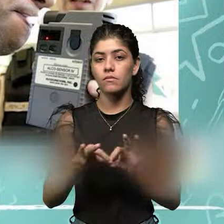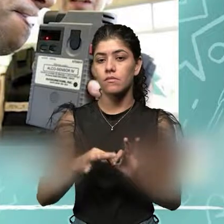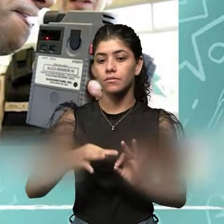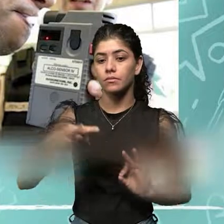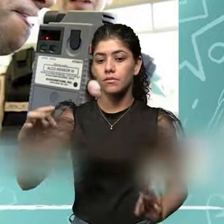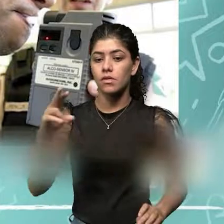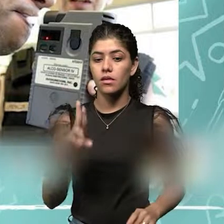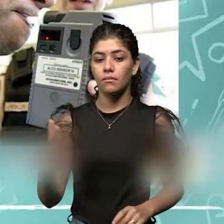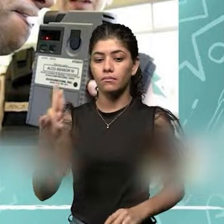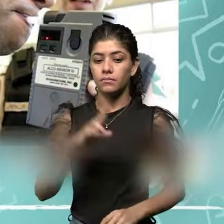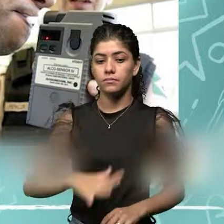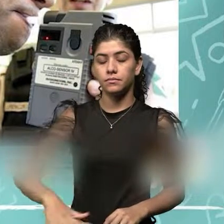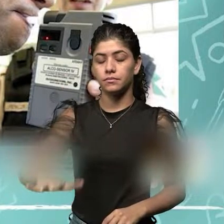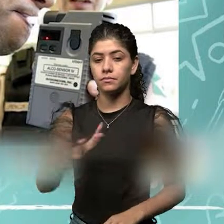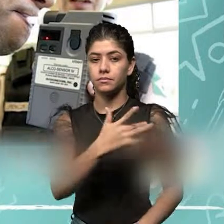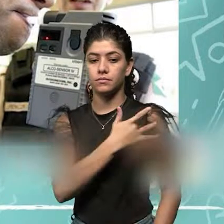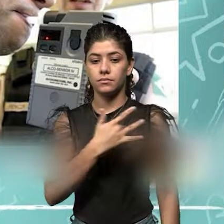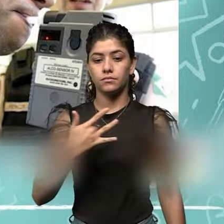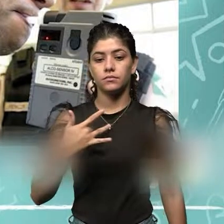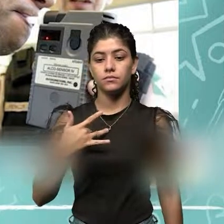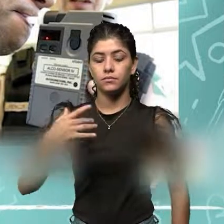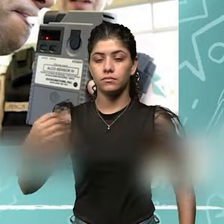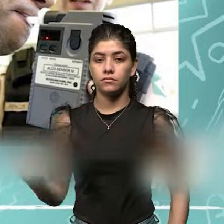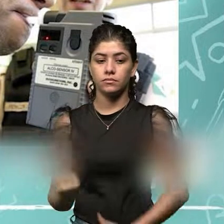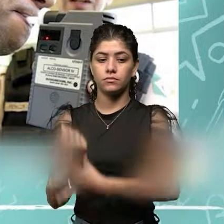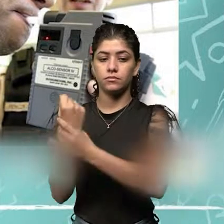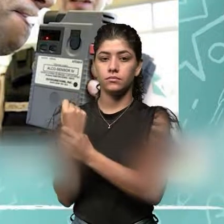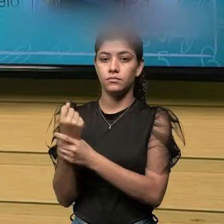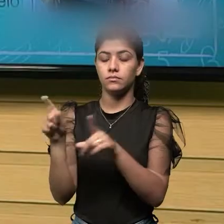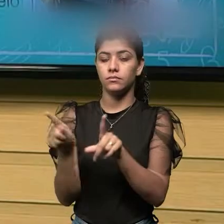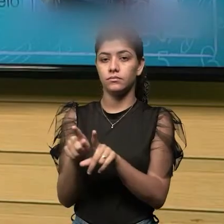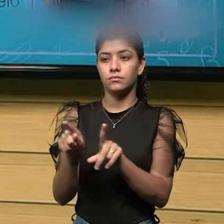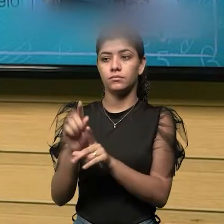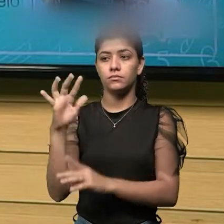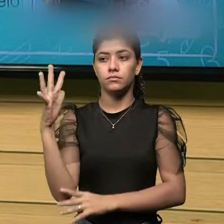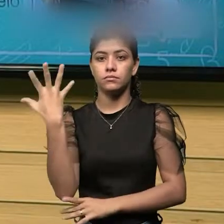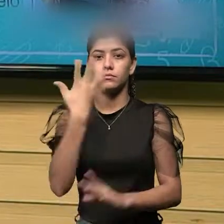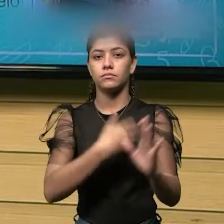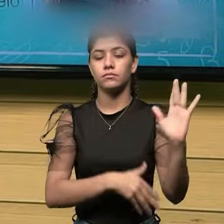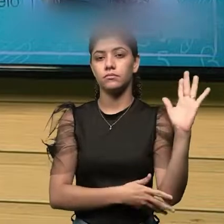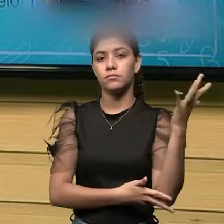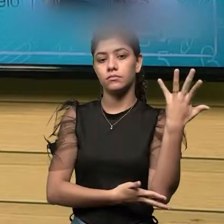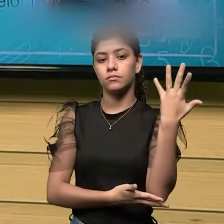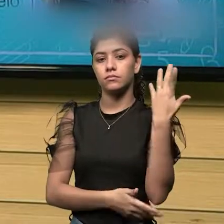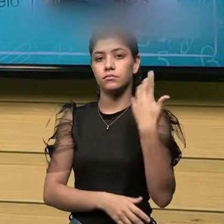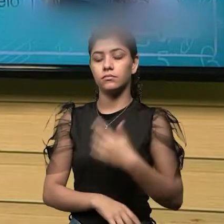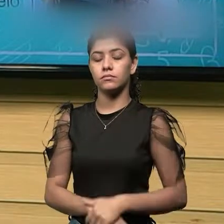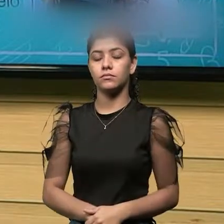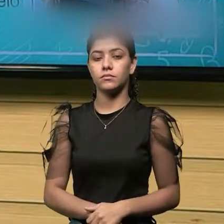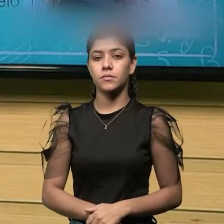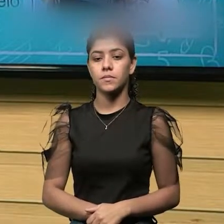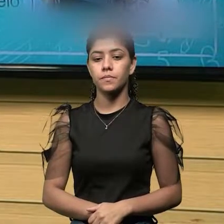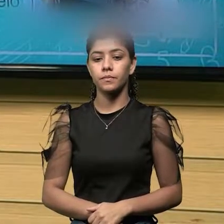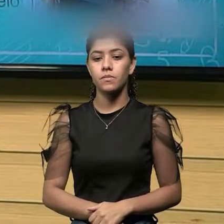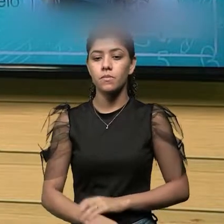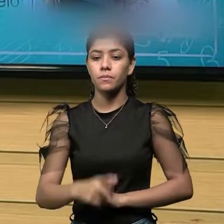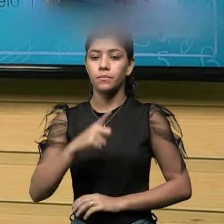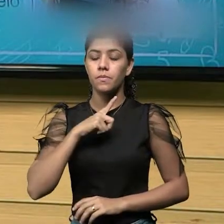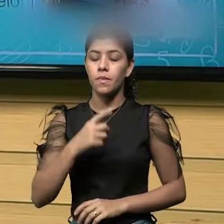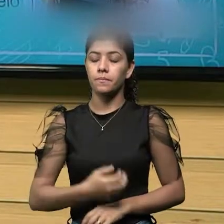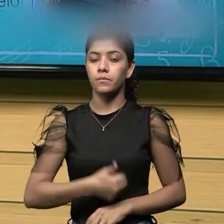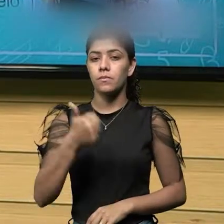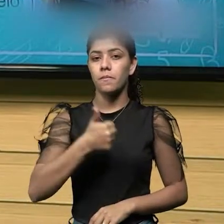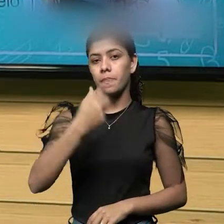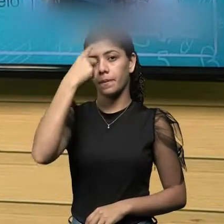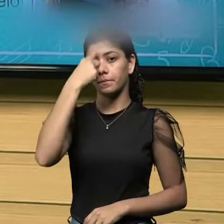nas áreas de saúde, segurança e meio ambiente. Então, na nossa primeira imagem, nós temos ali alguns